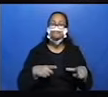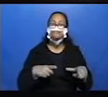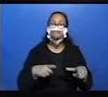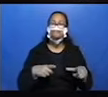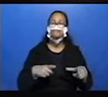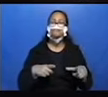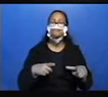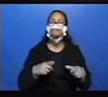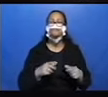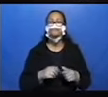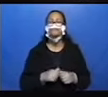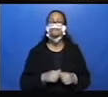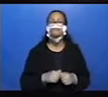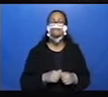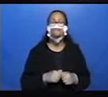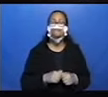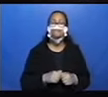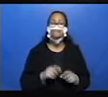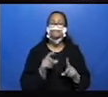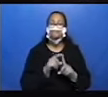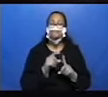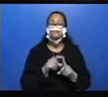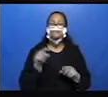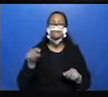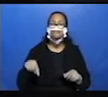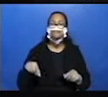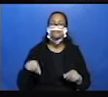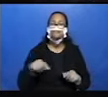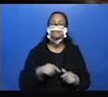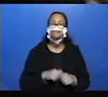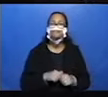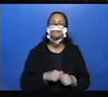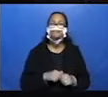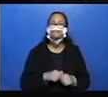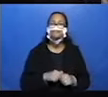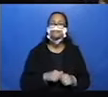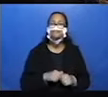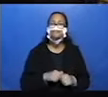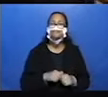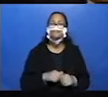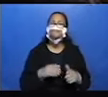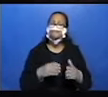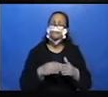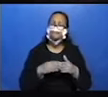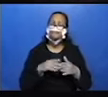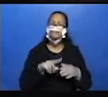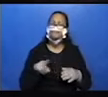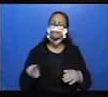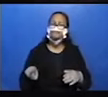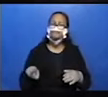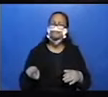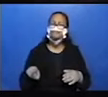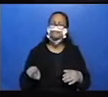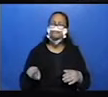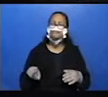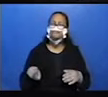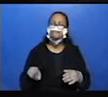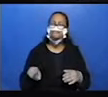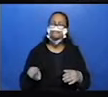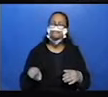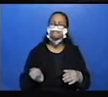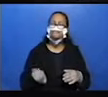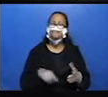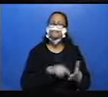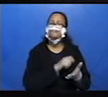palavra aqui. E aqui embaixo, eu gostaria de pedir uma coisa antes da gente continuar. Eu gostaria de pedir que vocês